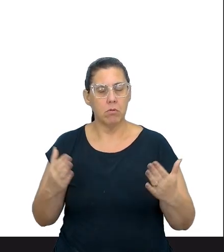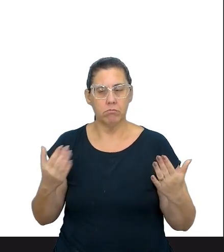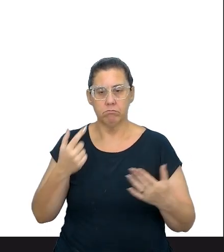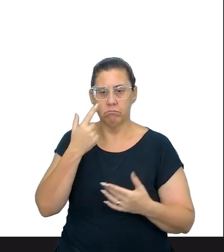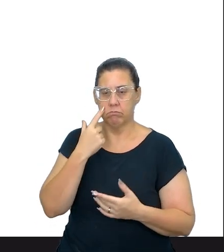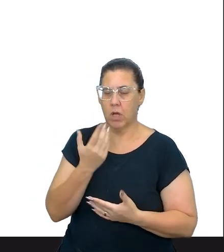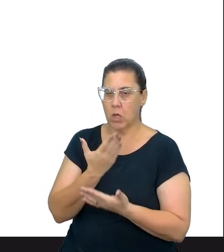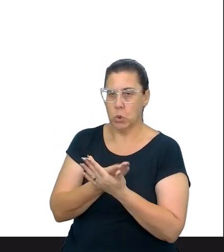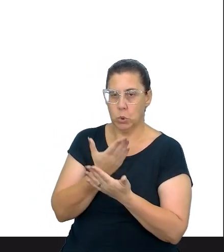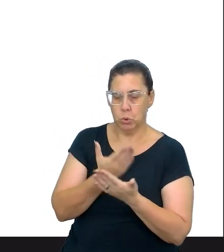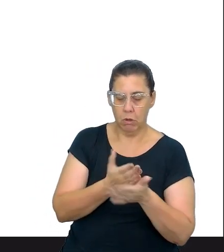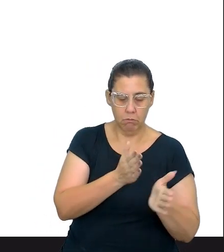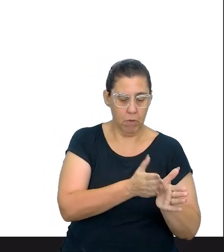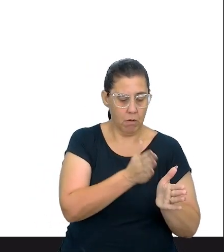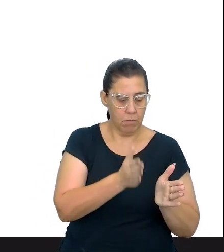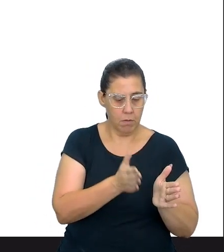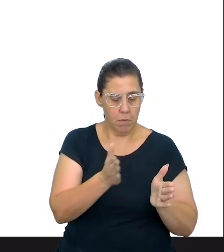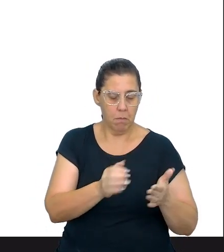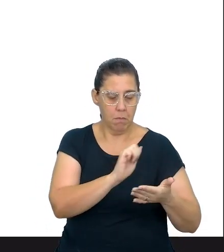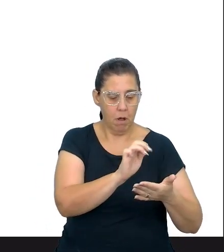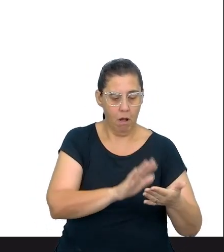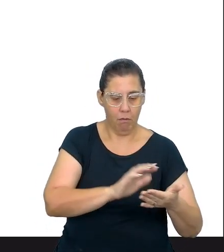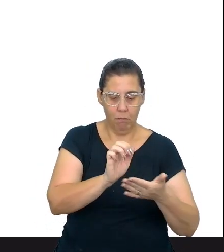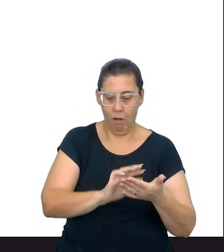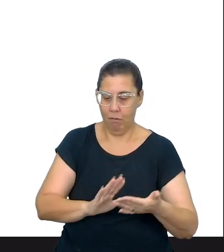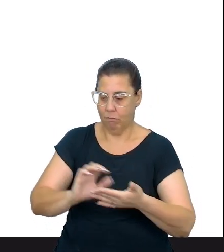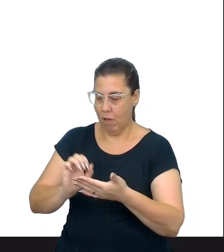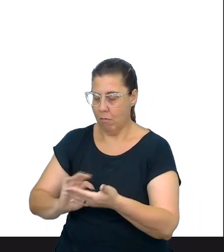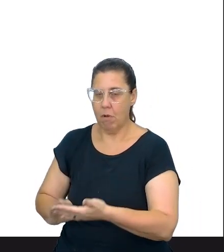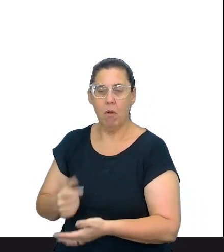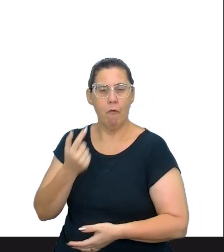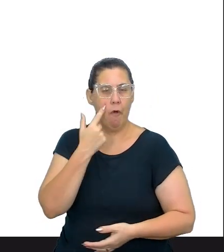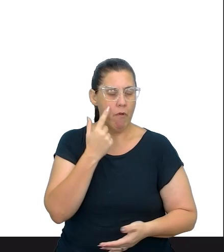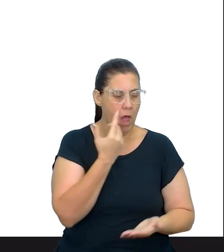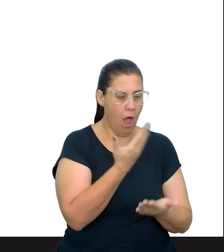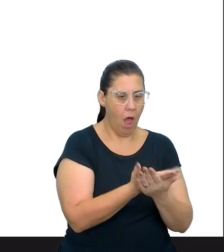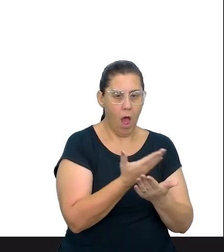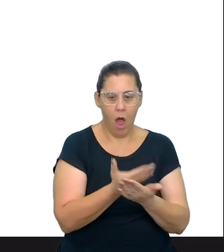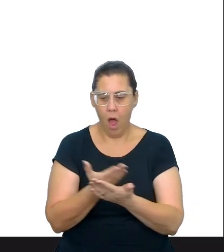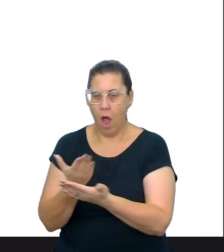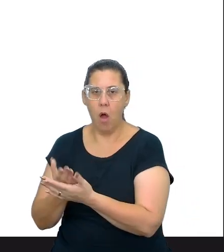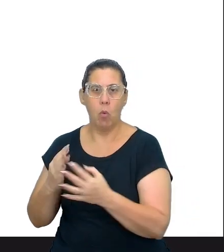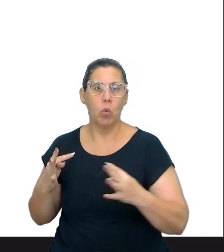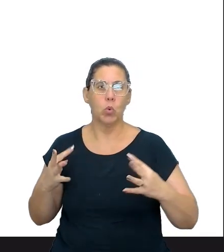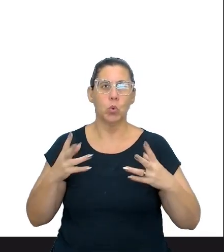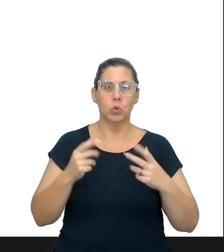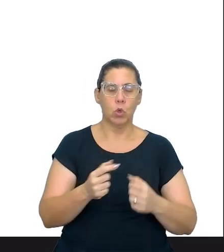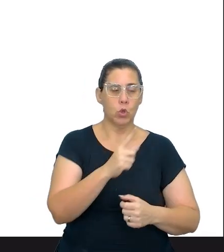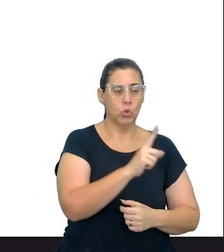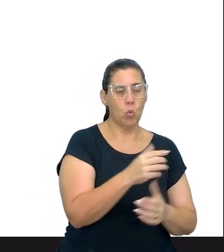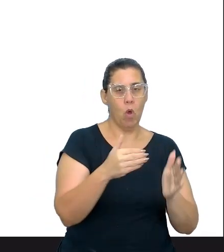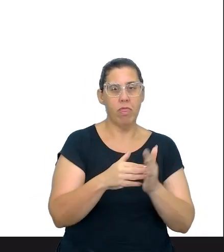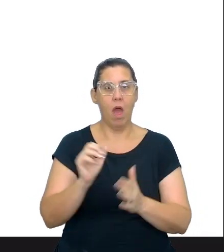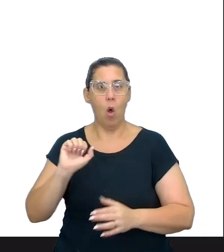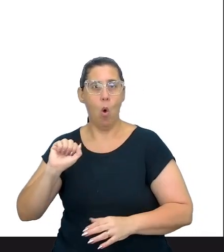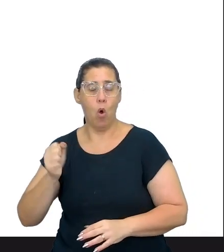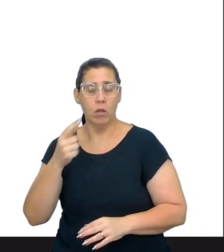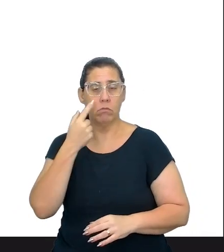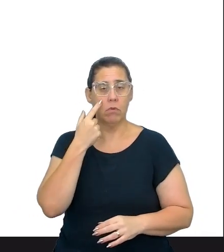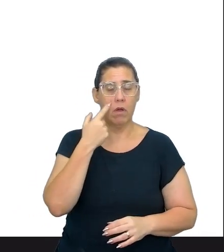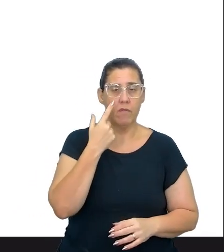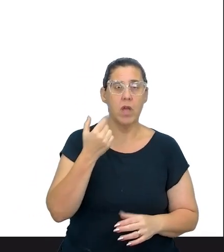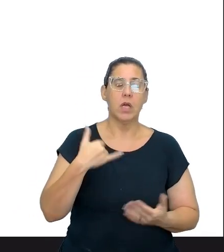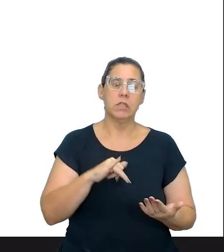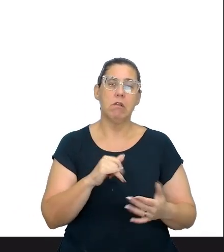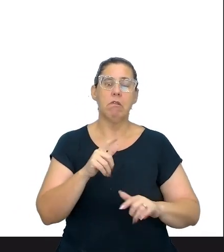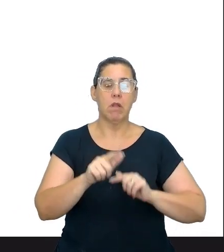lá estudar a sequência de atividade e você verifica as aulas, o panorama das aulas de 1 a 8, você vai ver que